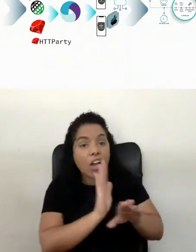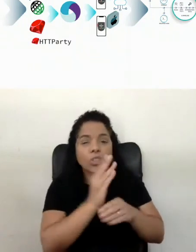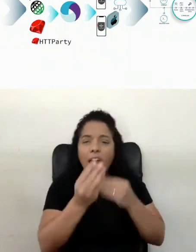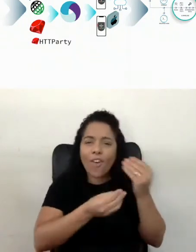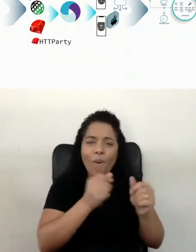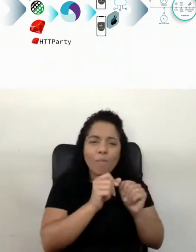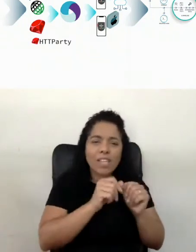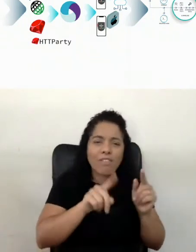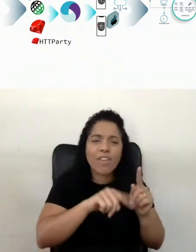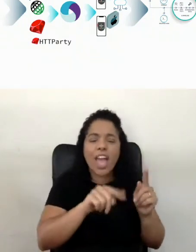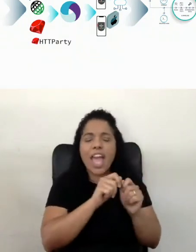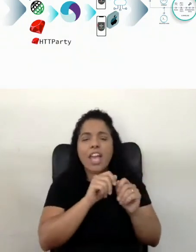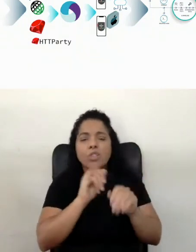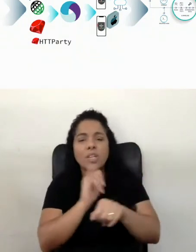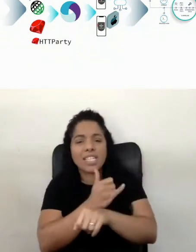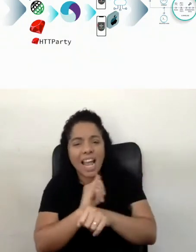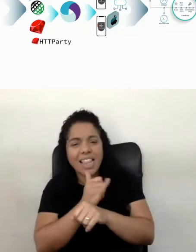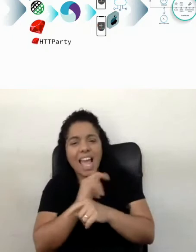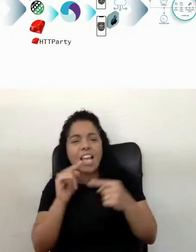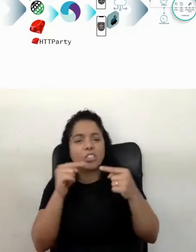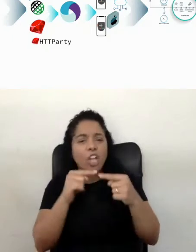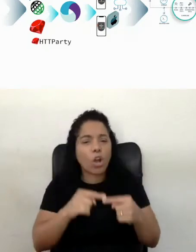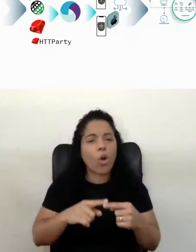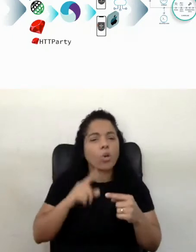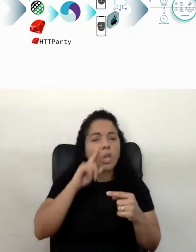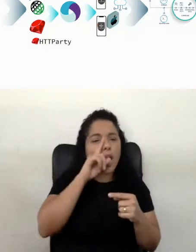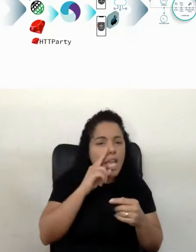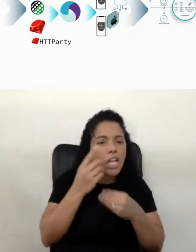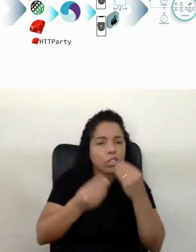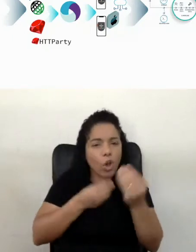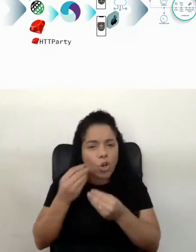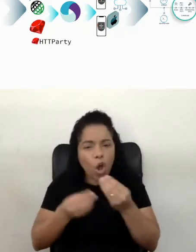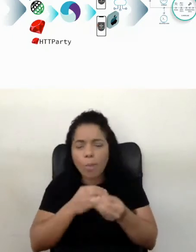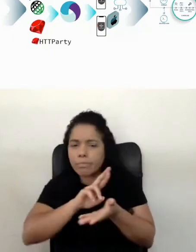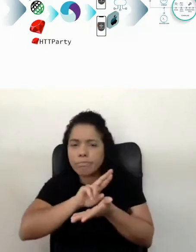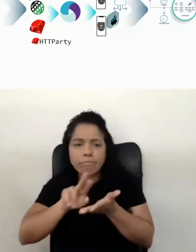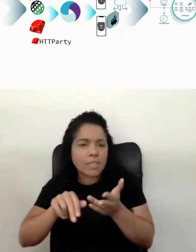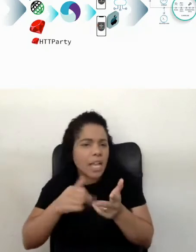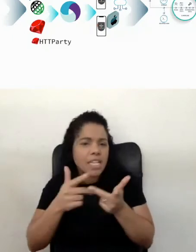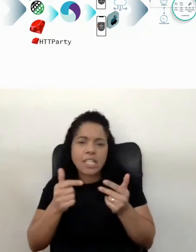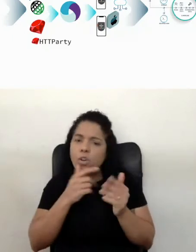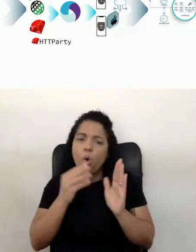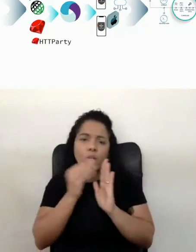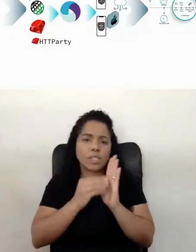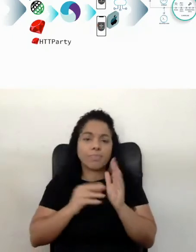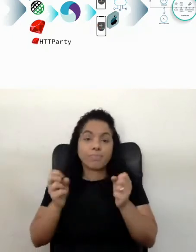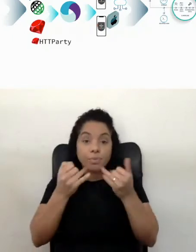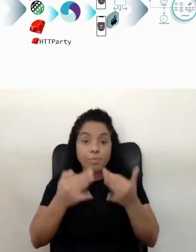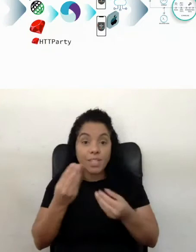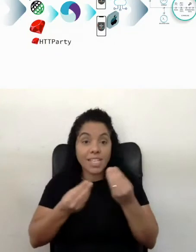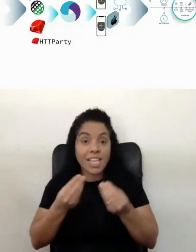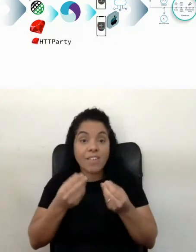ser, minha estratégia, baseada em risco, isso ficar claro, né, e ali tem, em outras coisas, uma definição